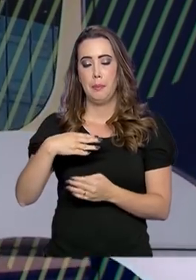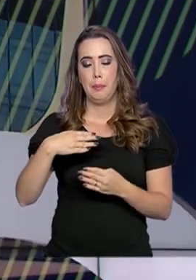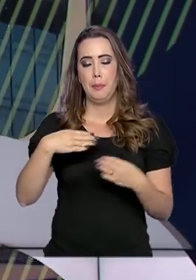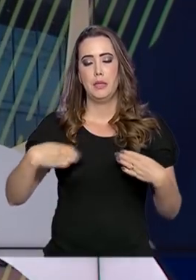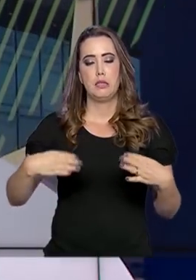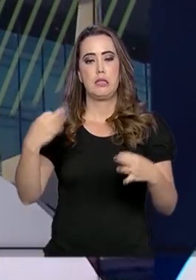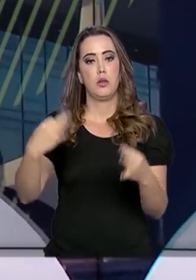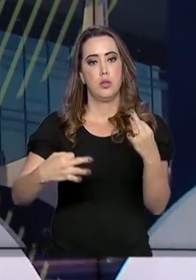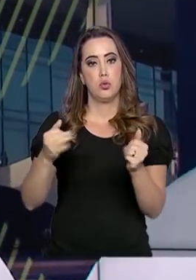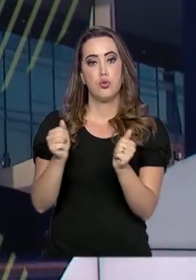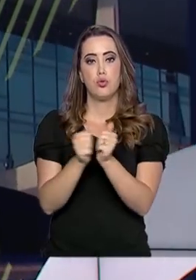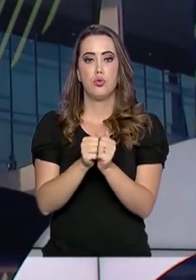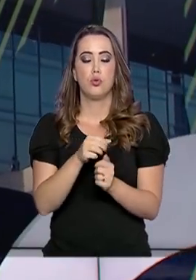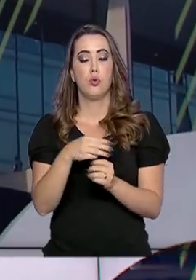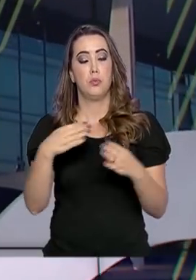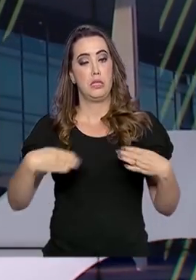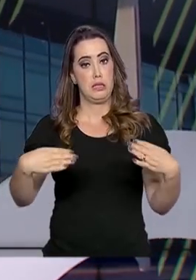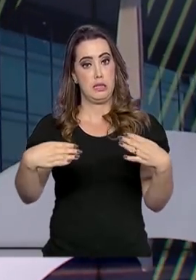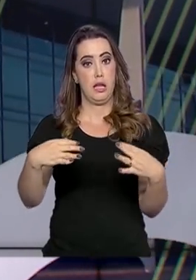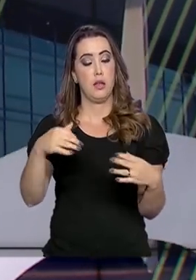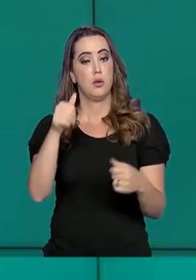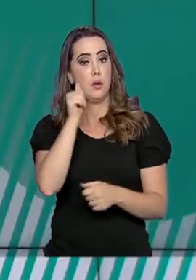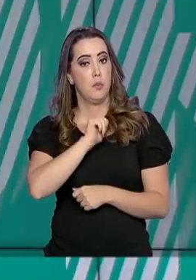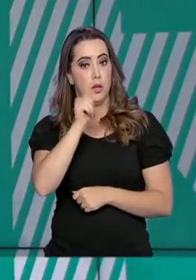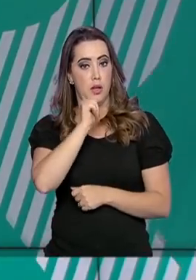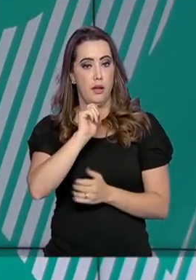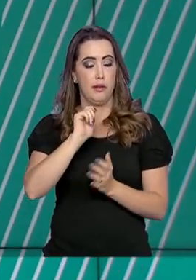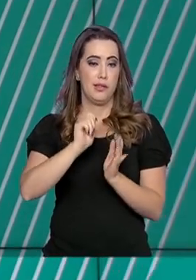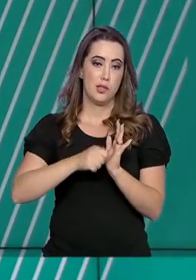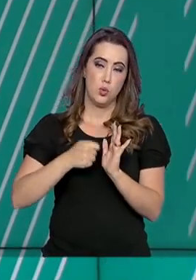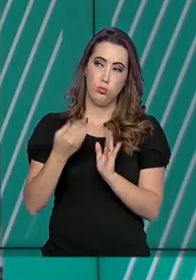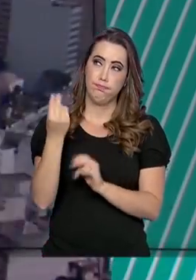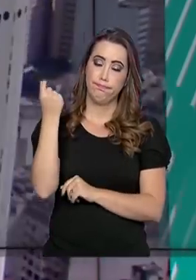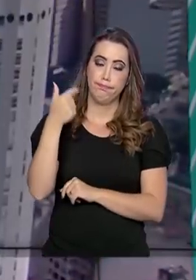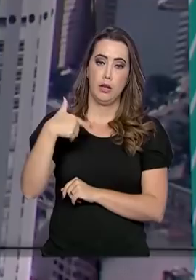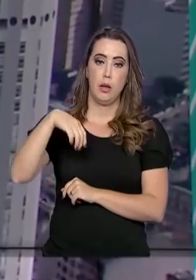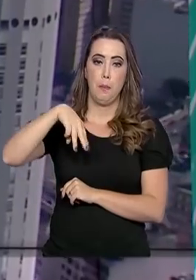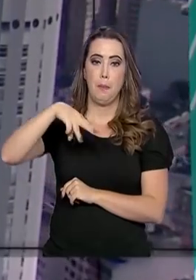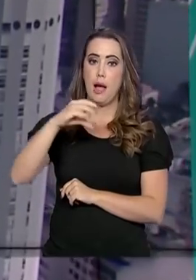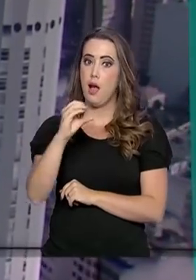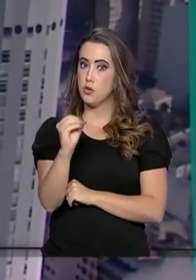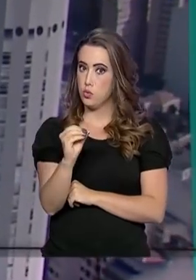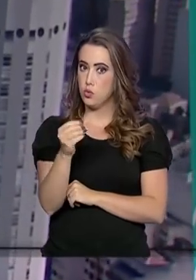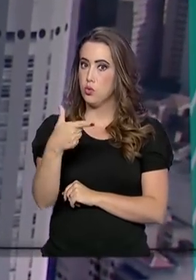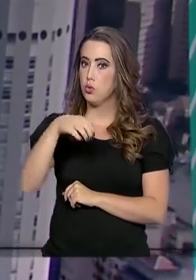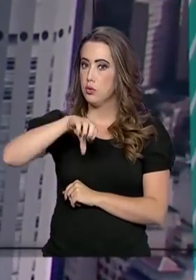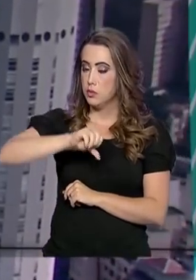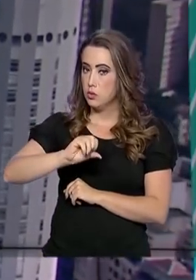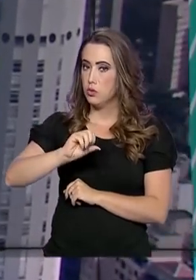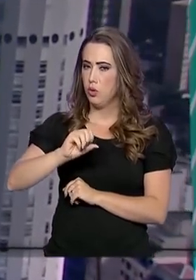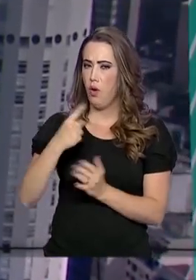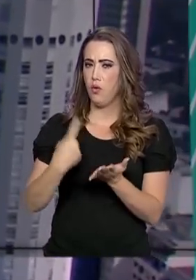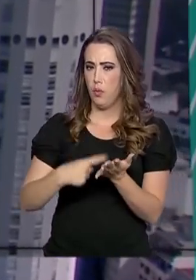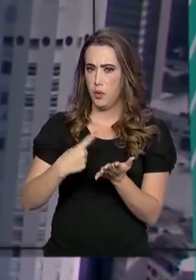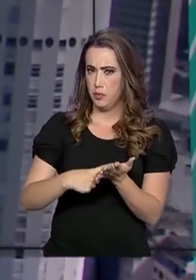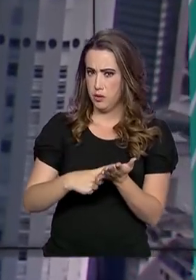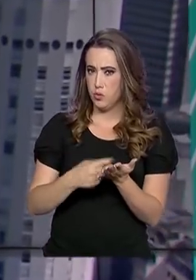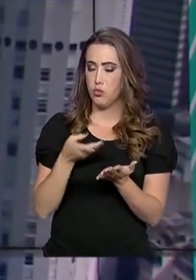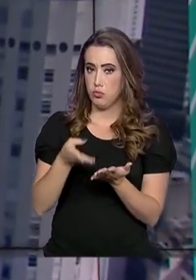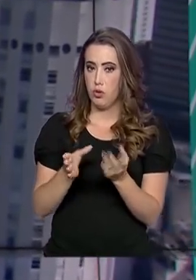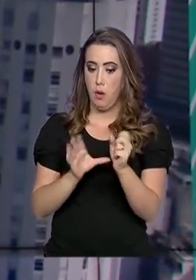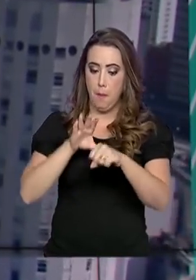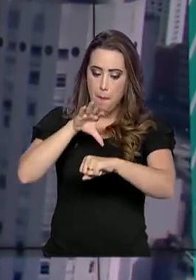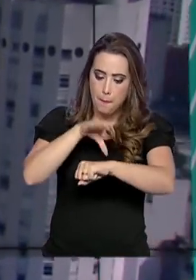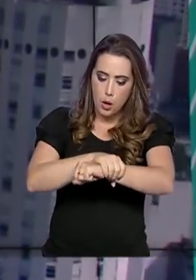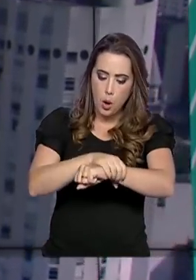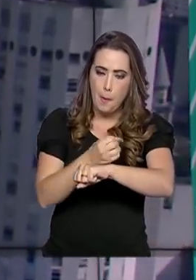da Mulher, da Família e dos Direitos Humanos, assinado em março de 2019. A partir do acordo, DPEM passou a articular